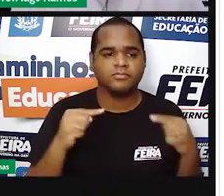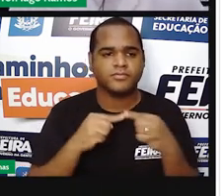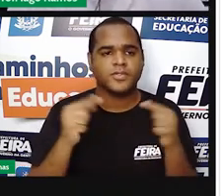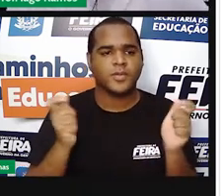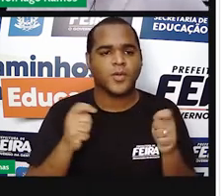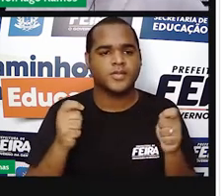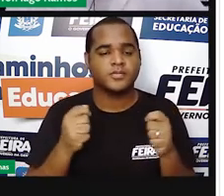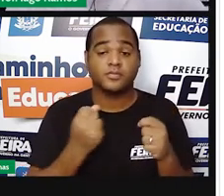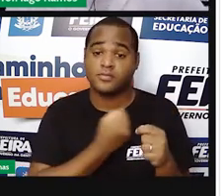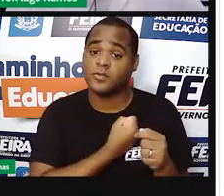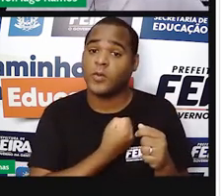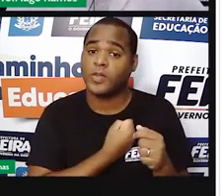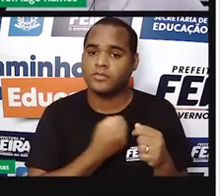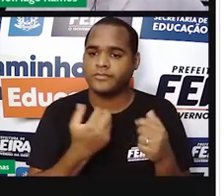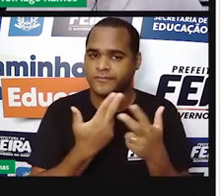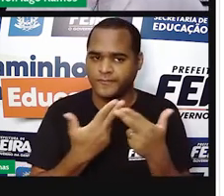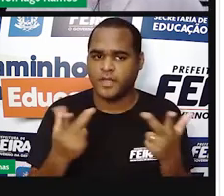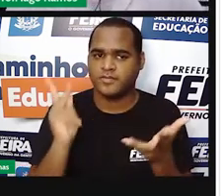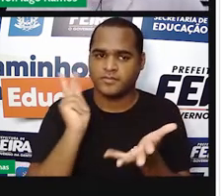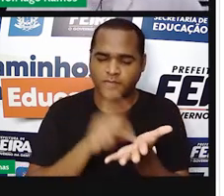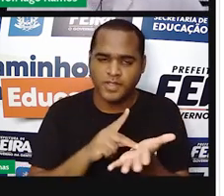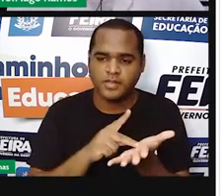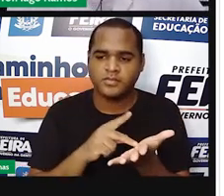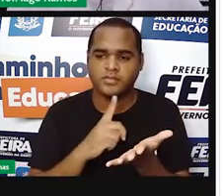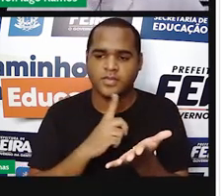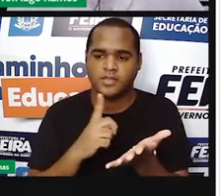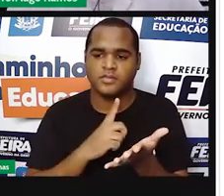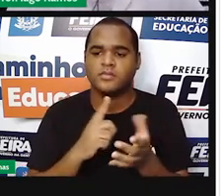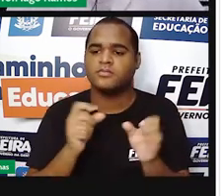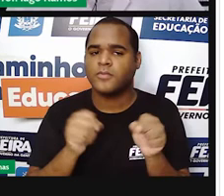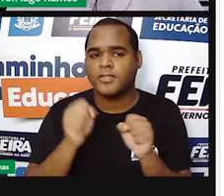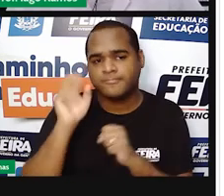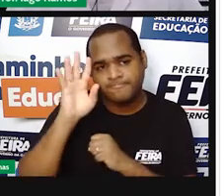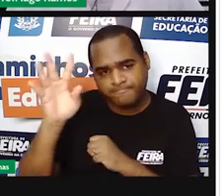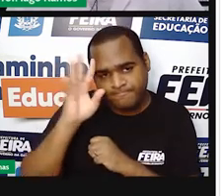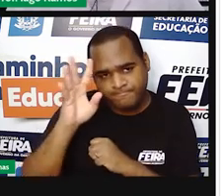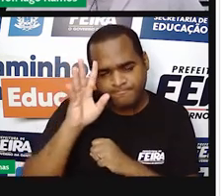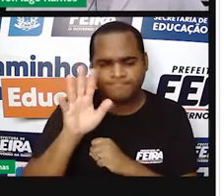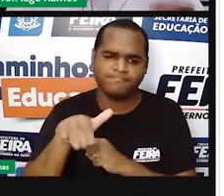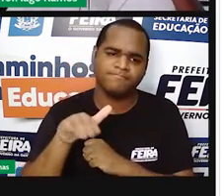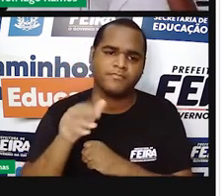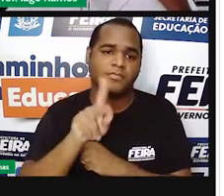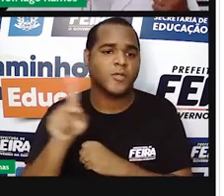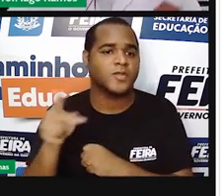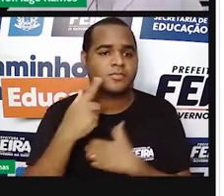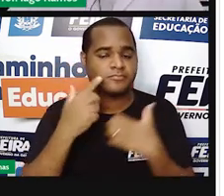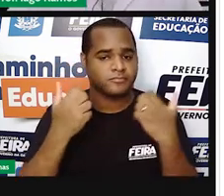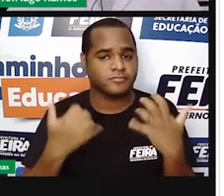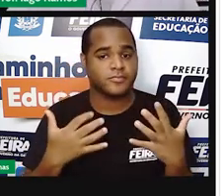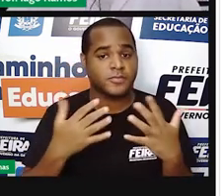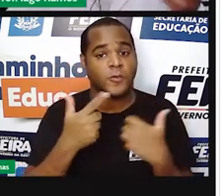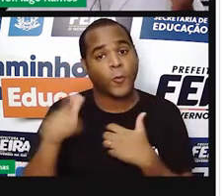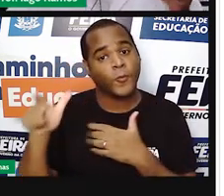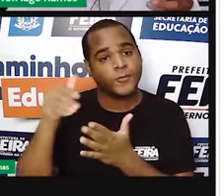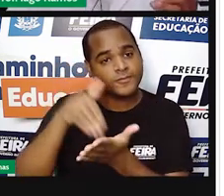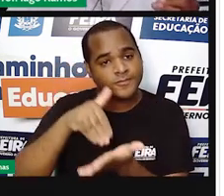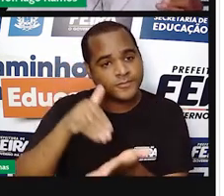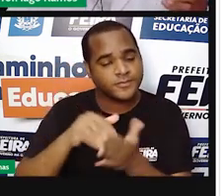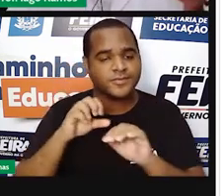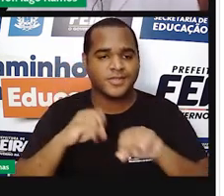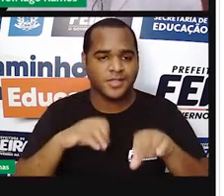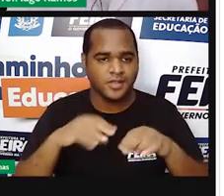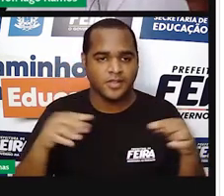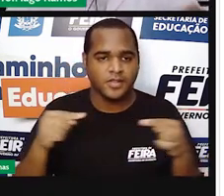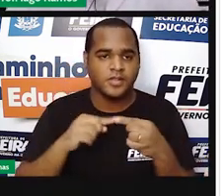são números reais. E aí você pode pensar agora o seguinte, professor, na última aula o senhor disse que os números